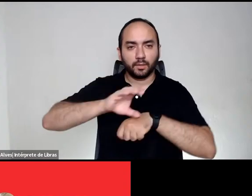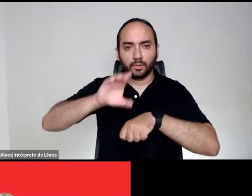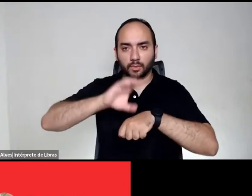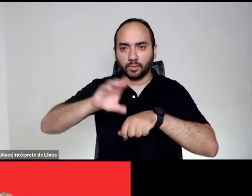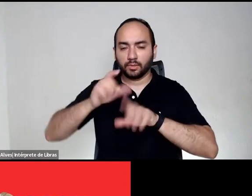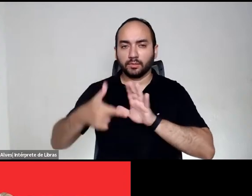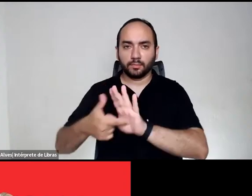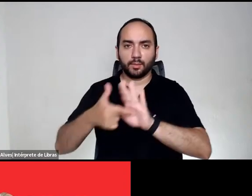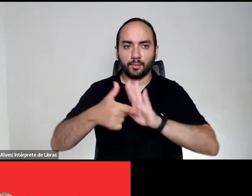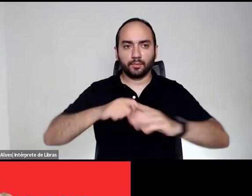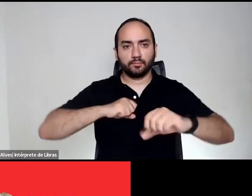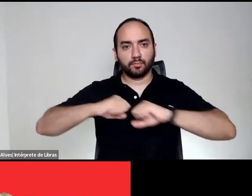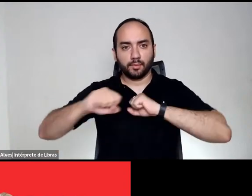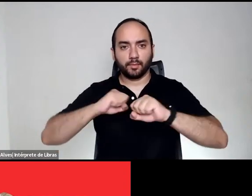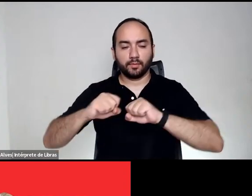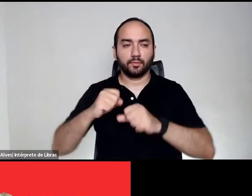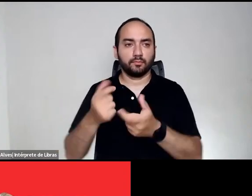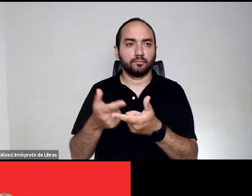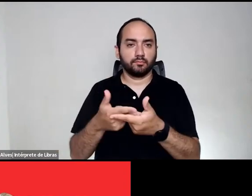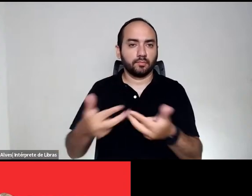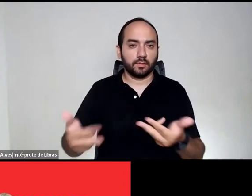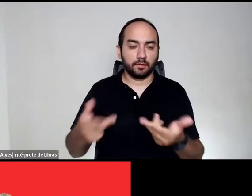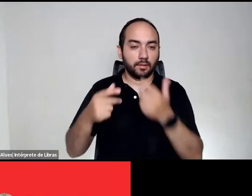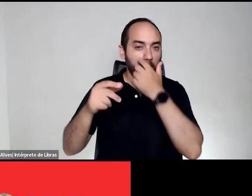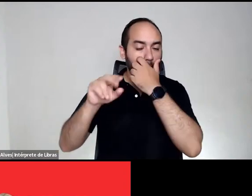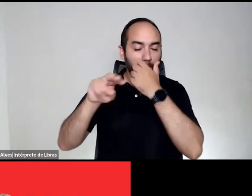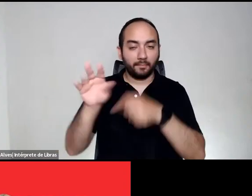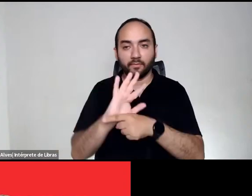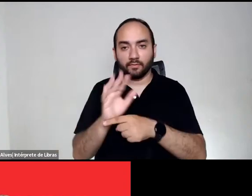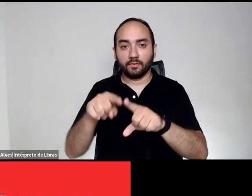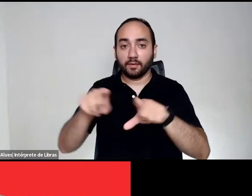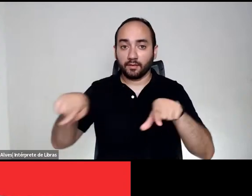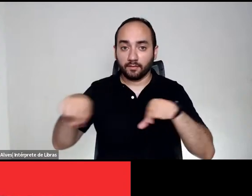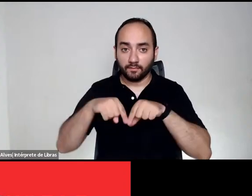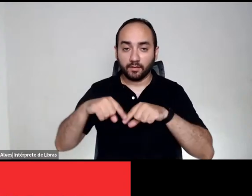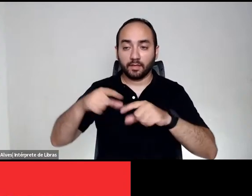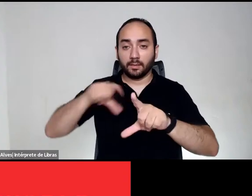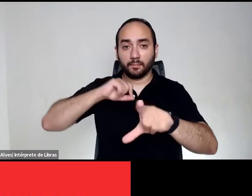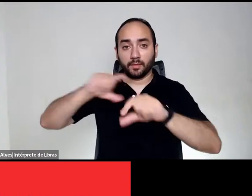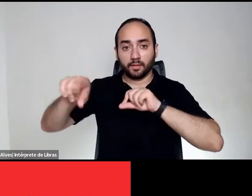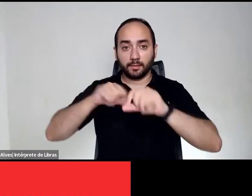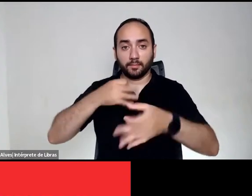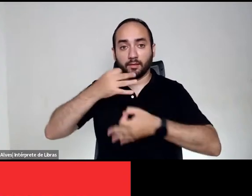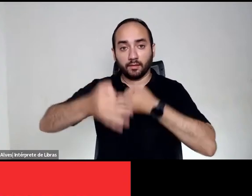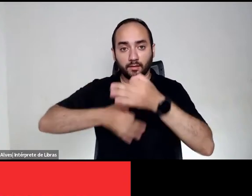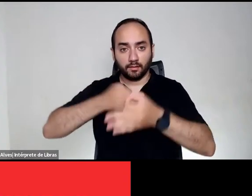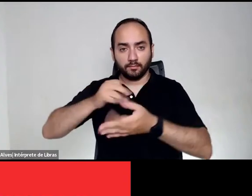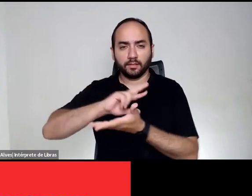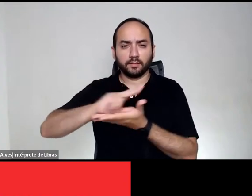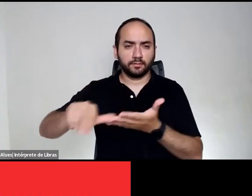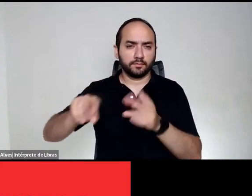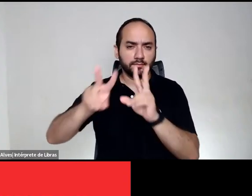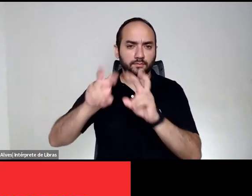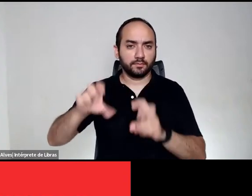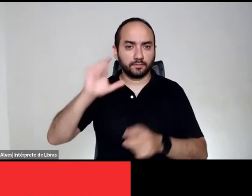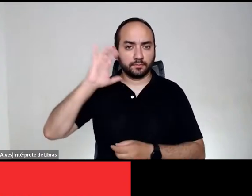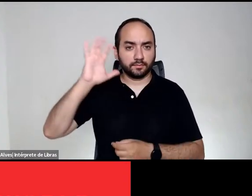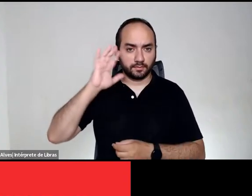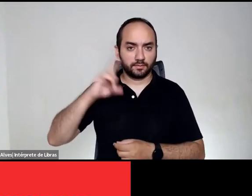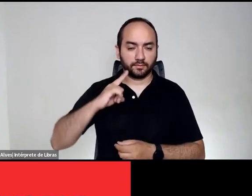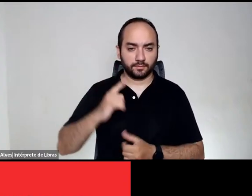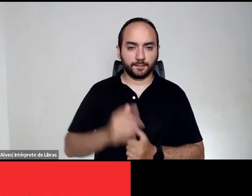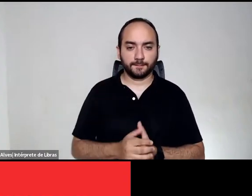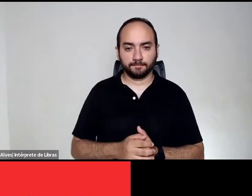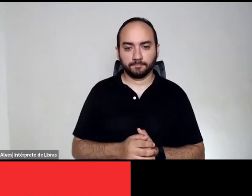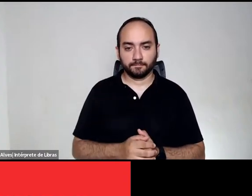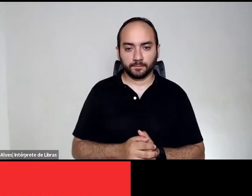mostras, debates, exposições, cinemas e seleções de argumentos sobre as mais diversas formas de pensamento e expressão.